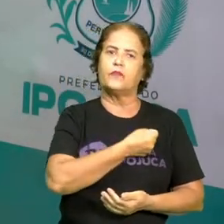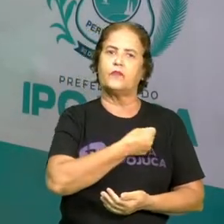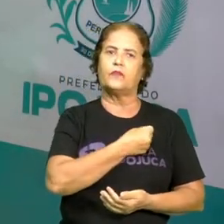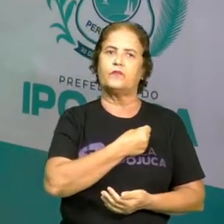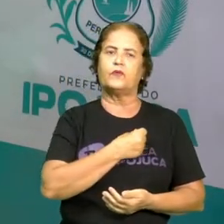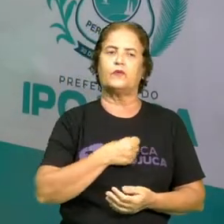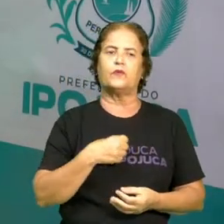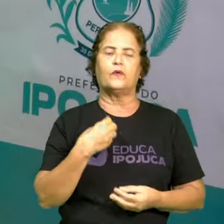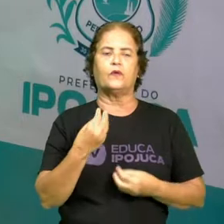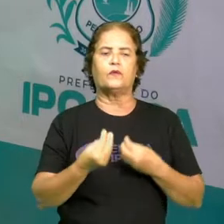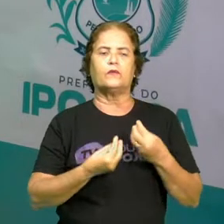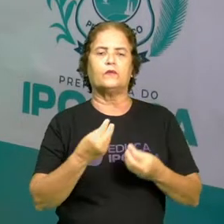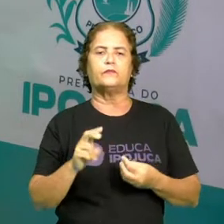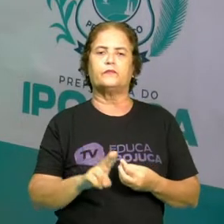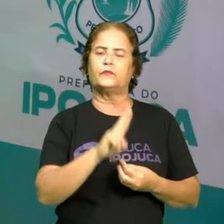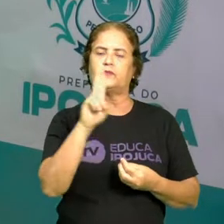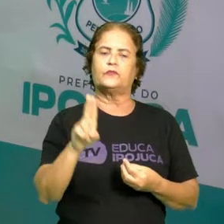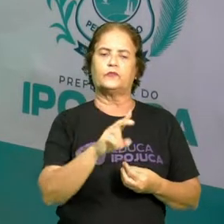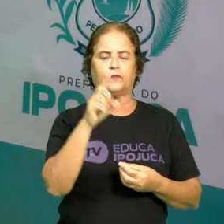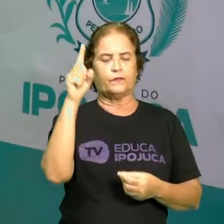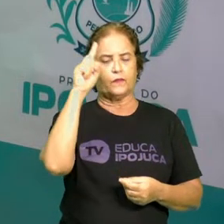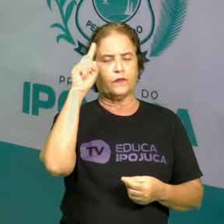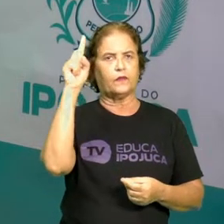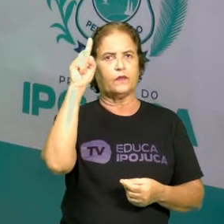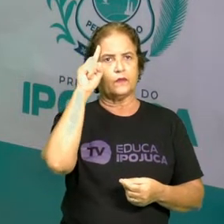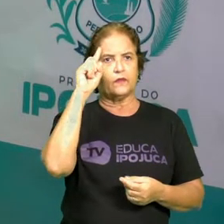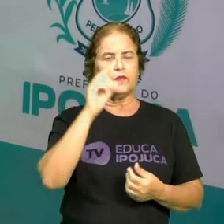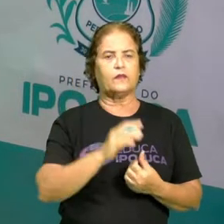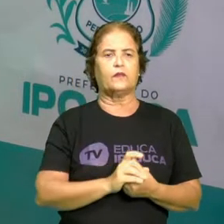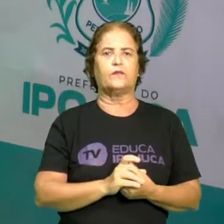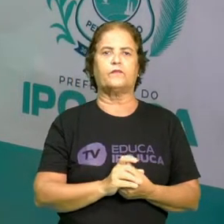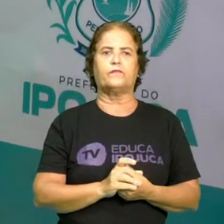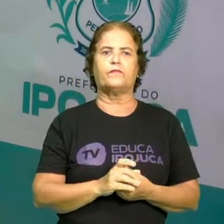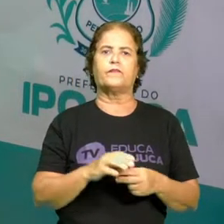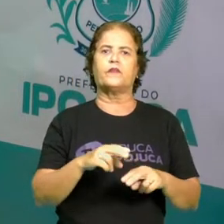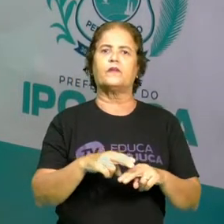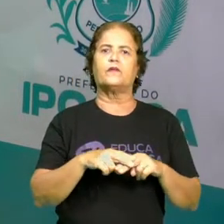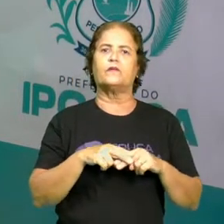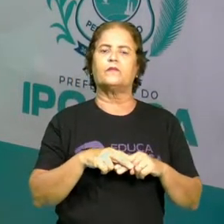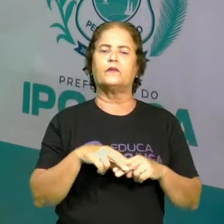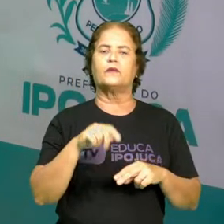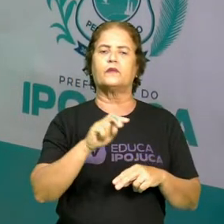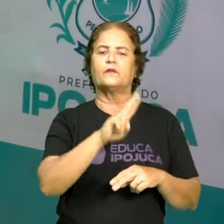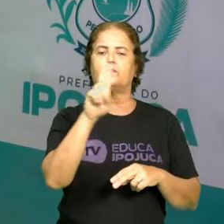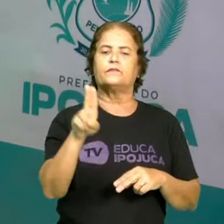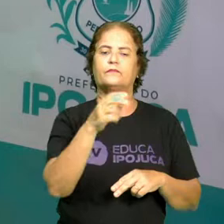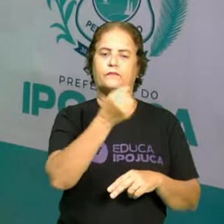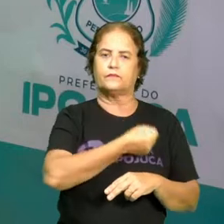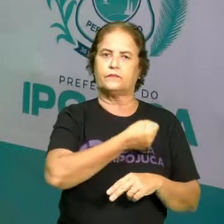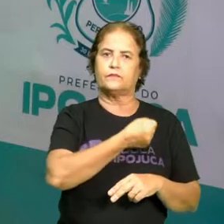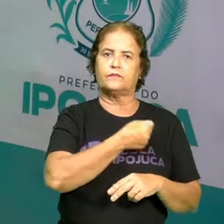situações do nosso dia a dia ele é usado. Então, para que os números são usados?